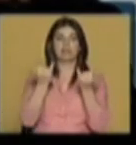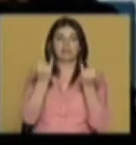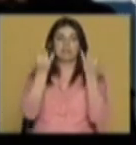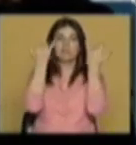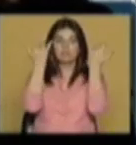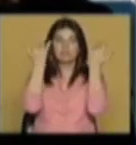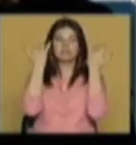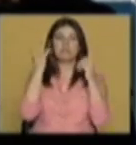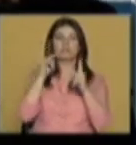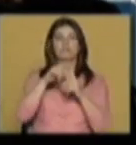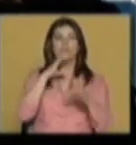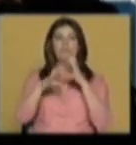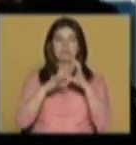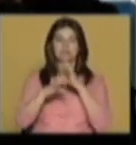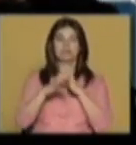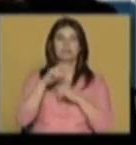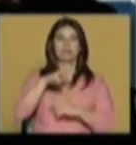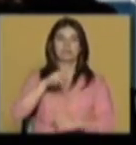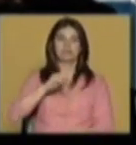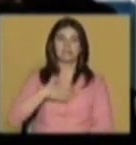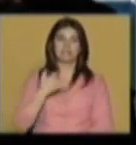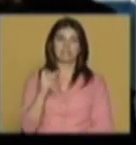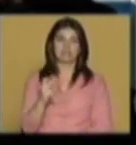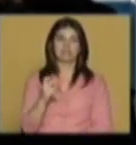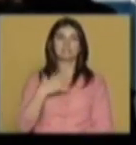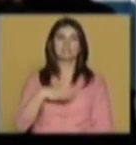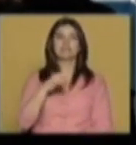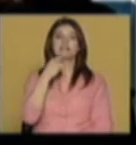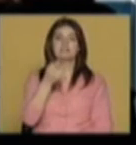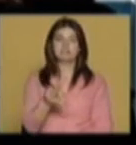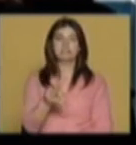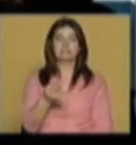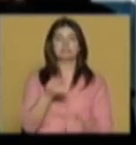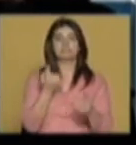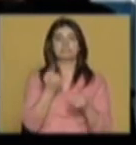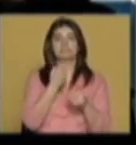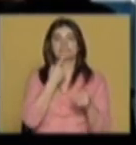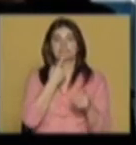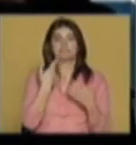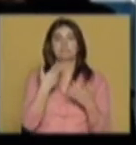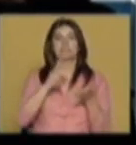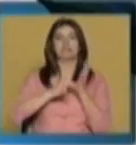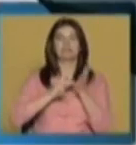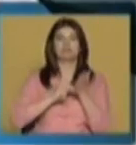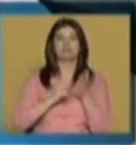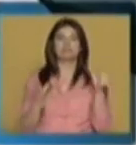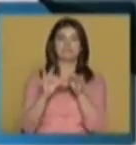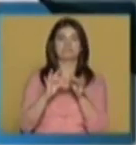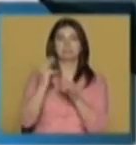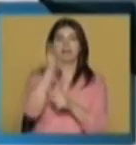em especial, que é a palavra meio ou médium, que precisamente diz muito mais do que a mera função instrumental que as tecnologias têm na relação com a arte,